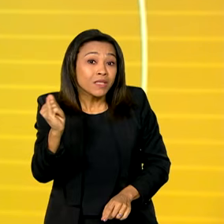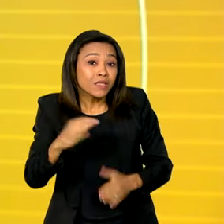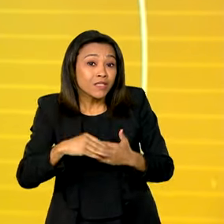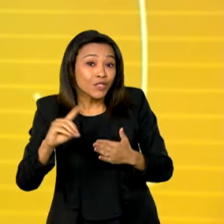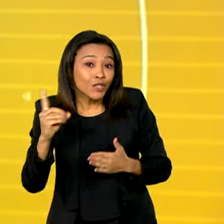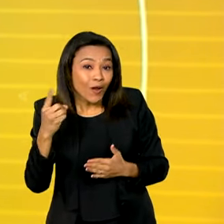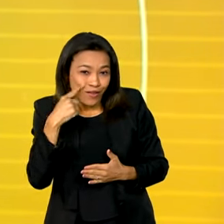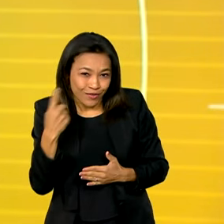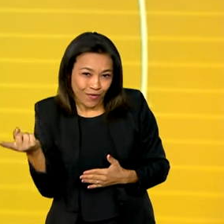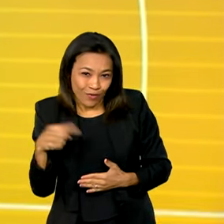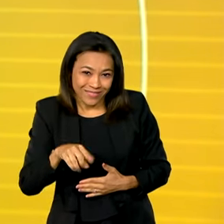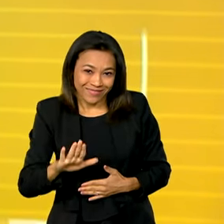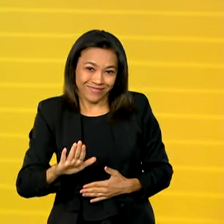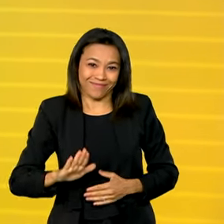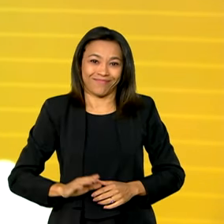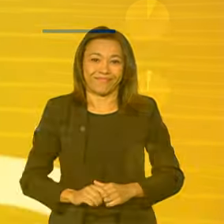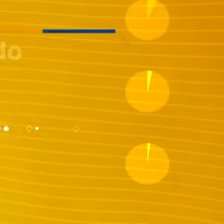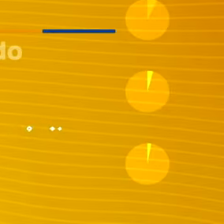A gente volta já já.